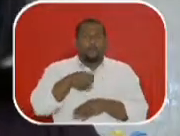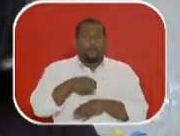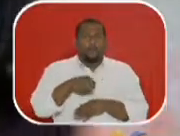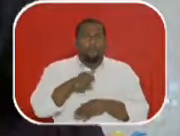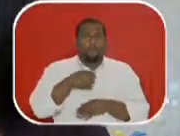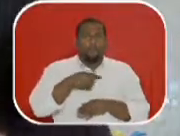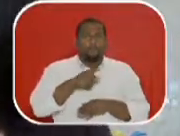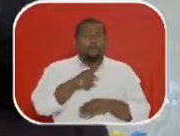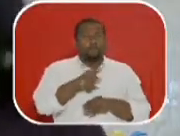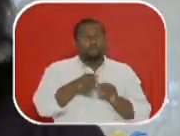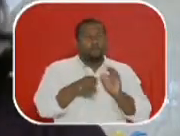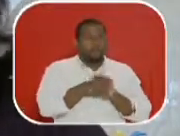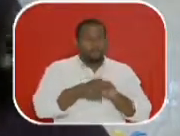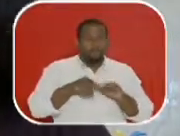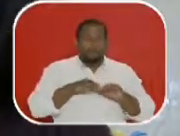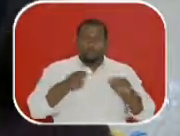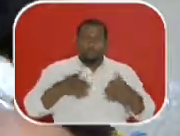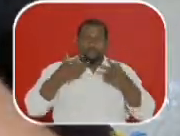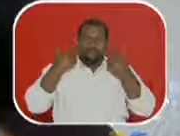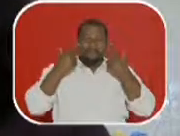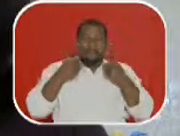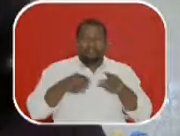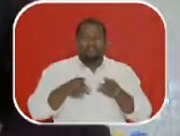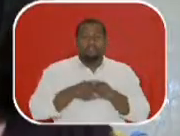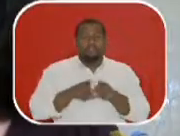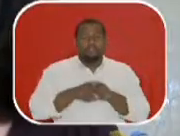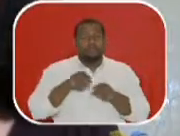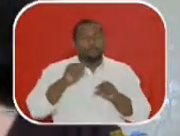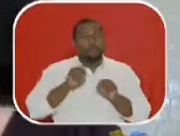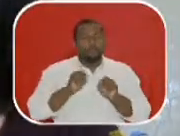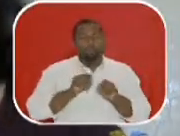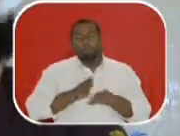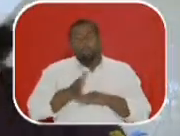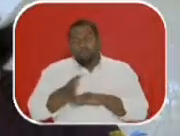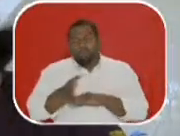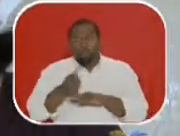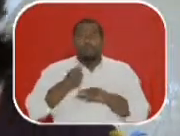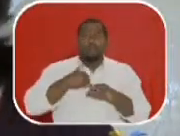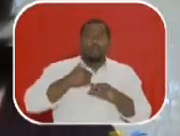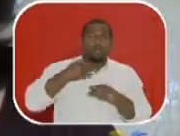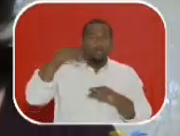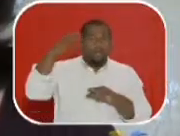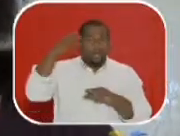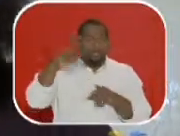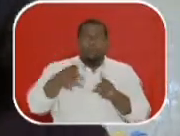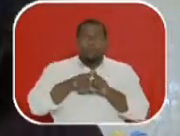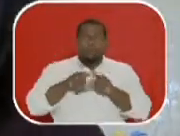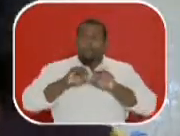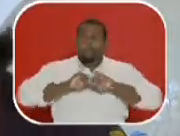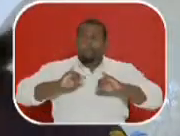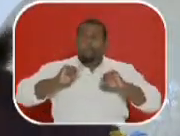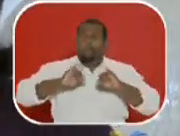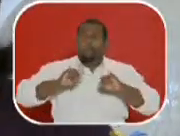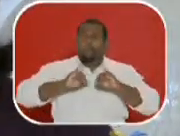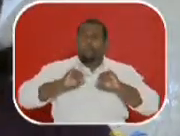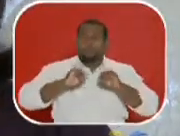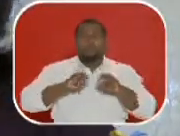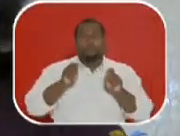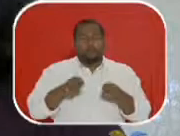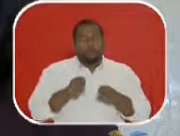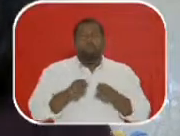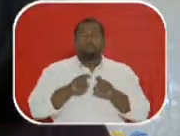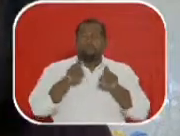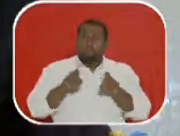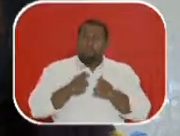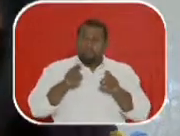Ele pode ser um roteirista, pode ser um dramaturgo para palco, digamos assim, ele pode estar pensando no rádio, ele pode estar pensando na publicidade, ele